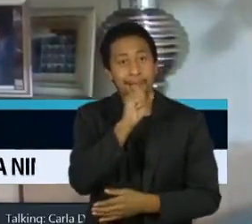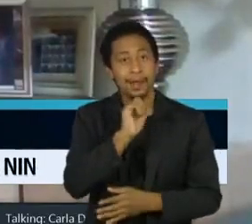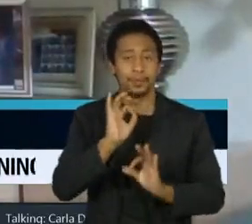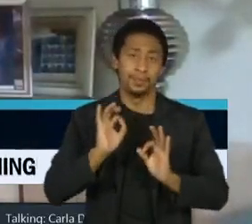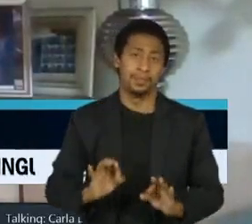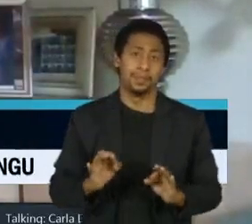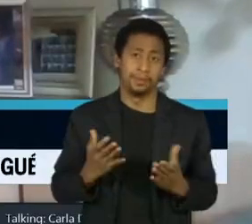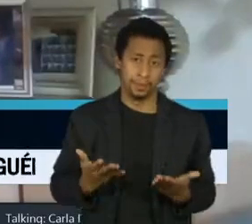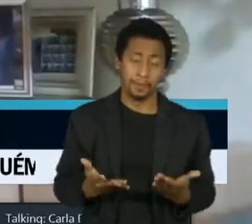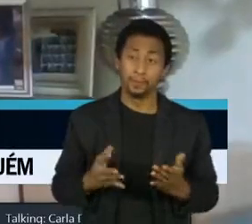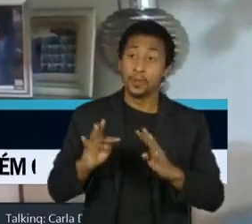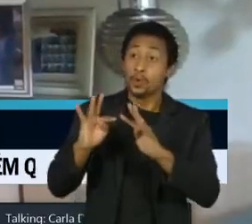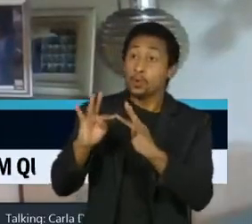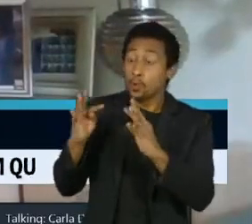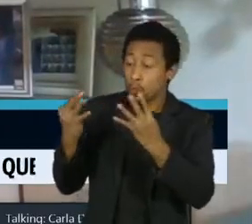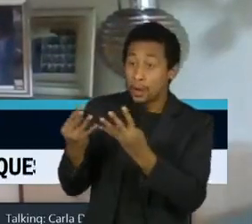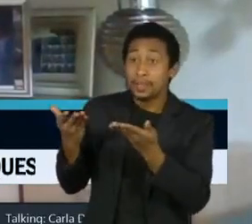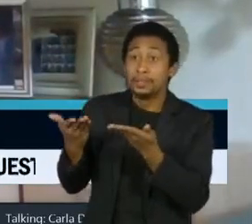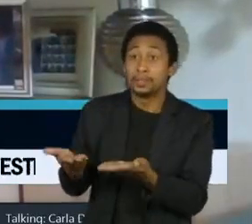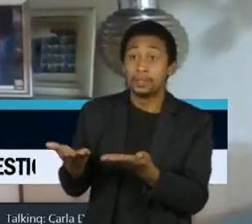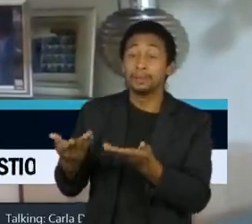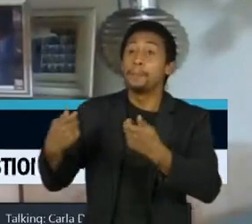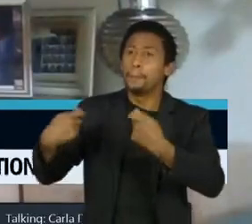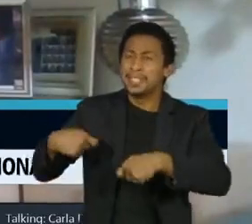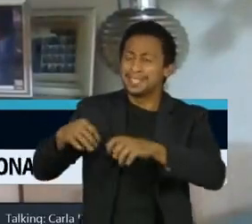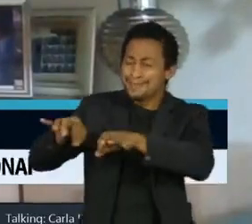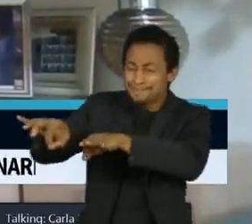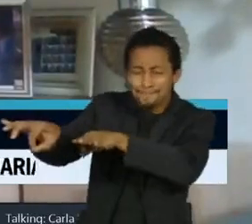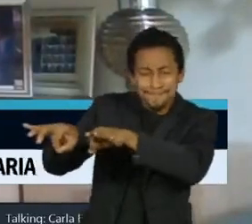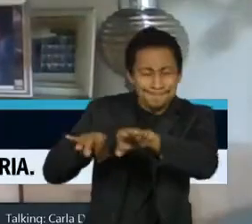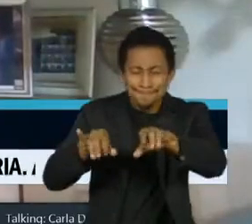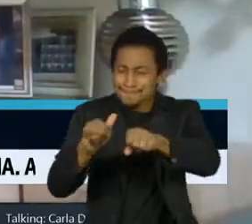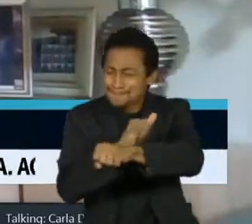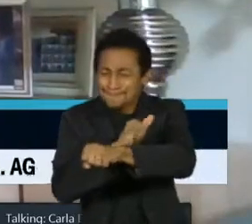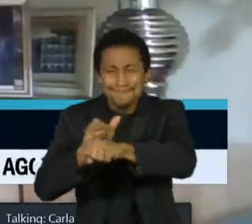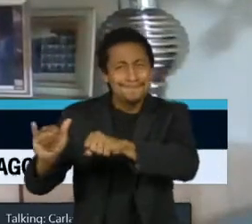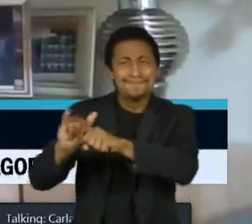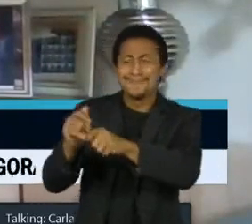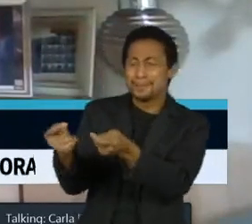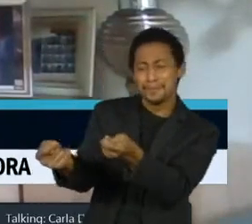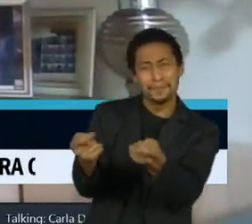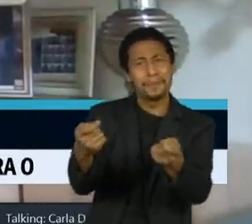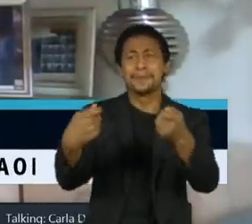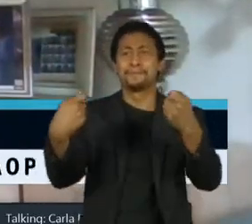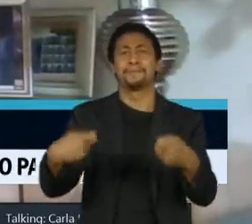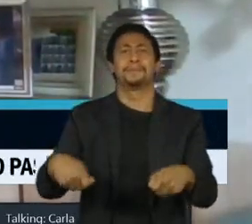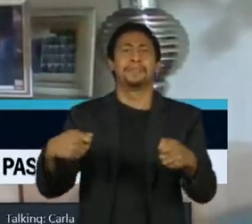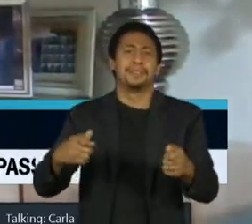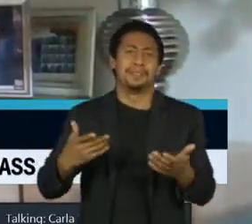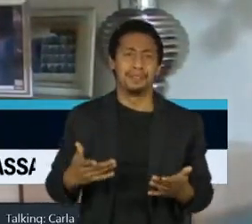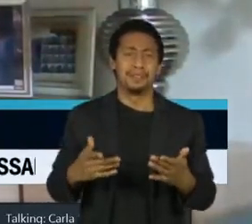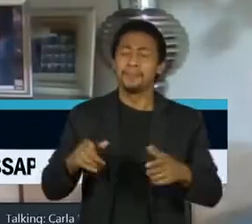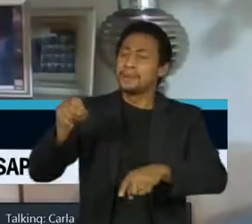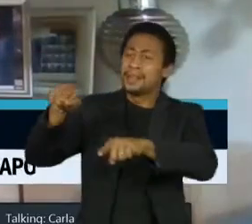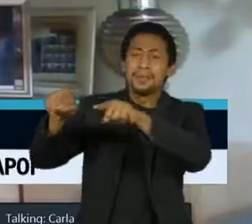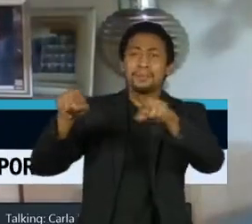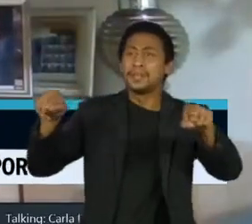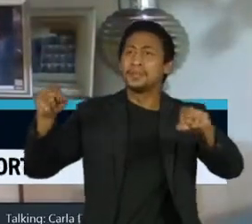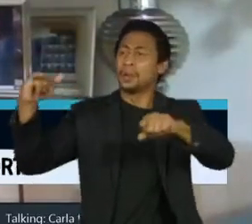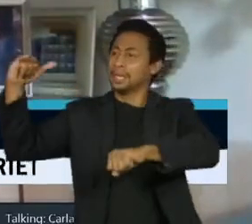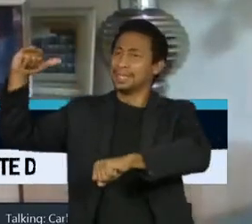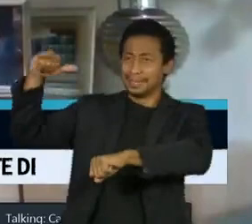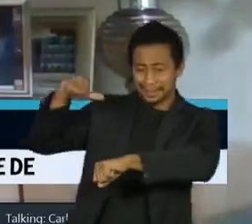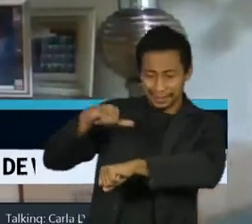quarentena pressupõe uma organização enorme de controle dessas pessoas, se elas efetivamente vão